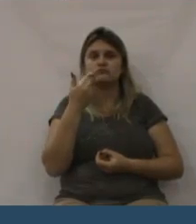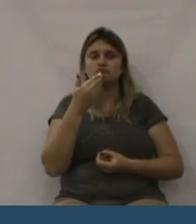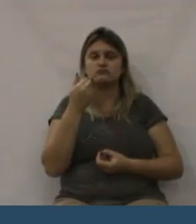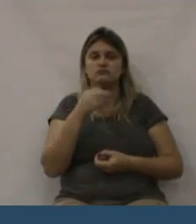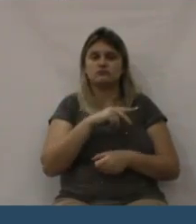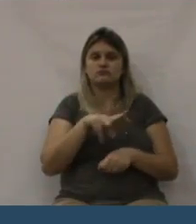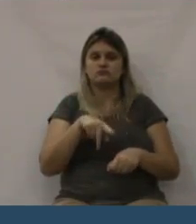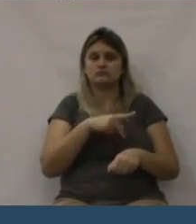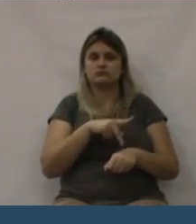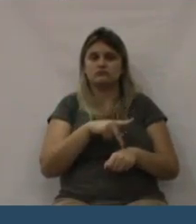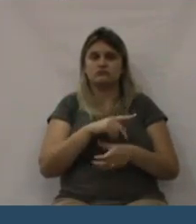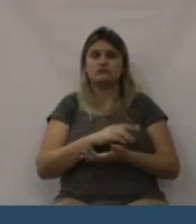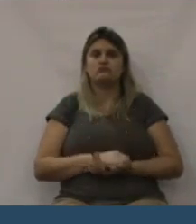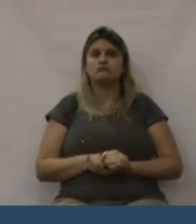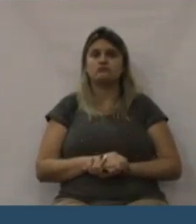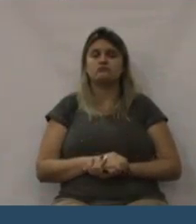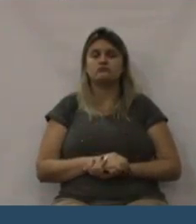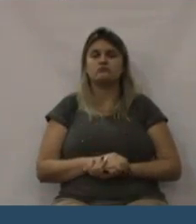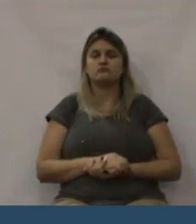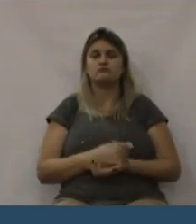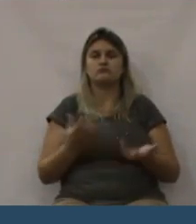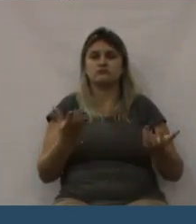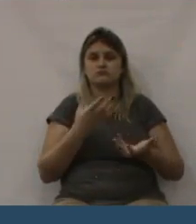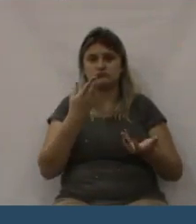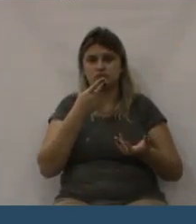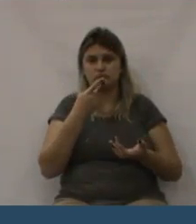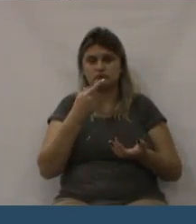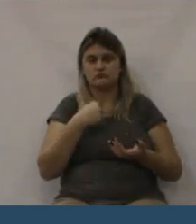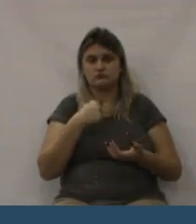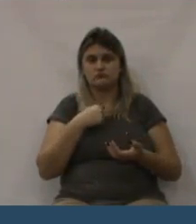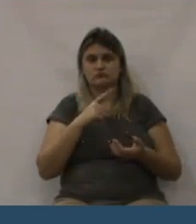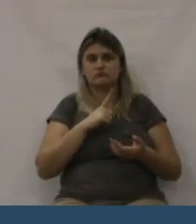rua, e você pode contar com ele.